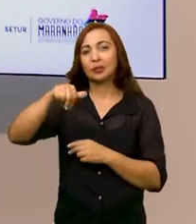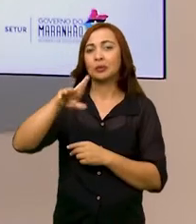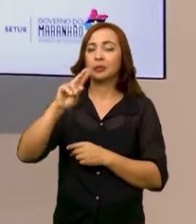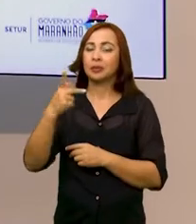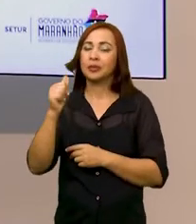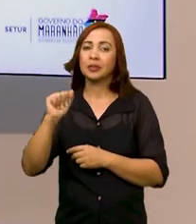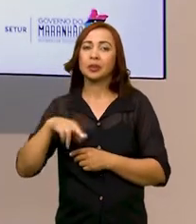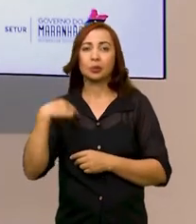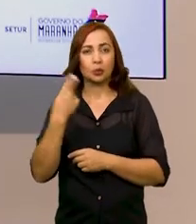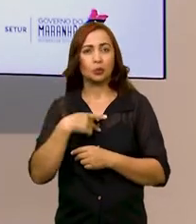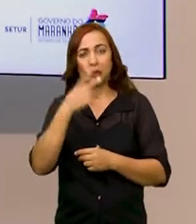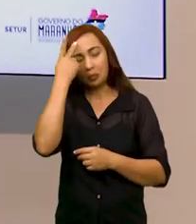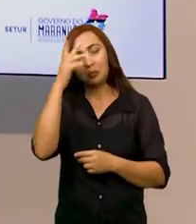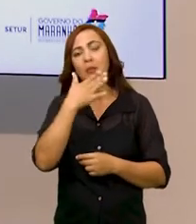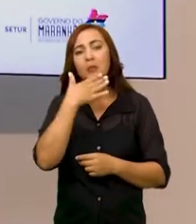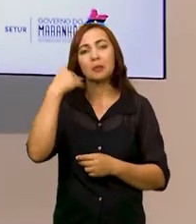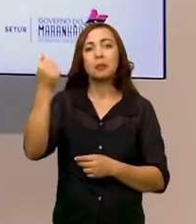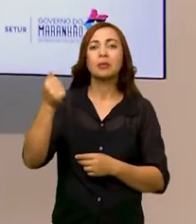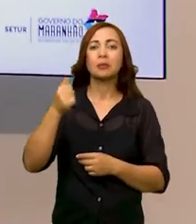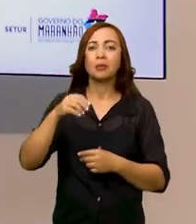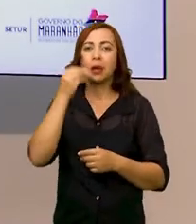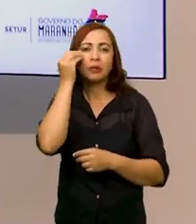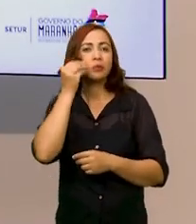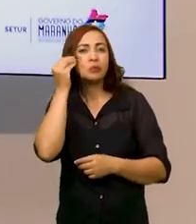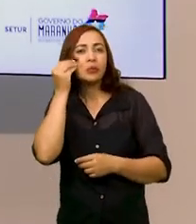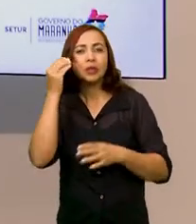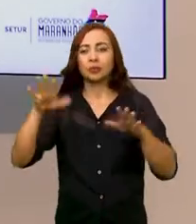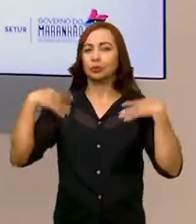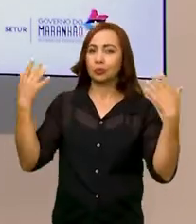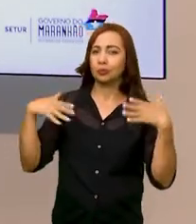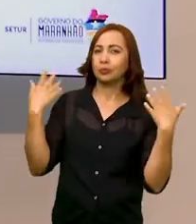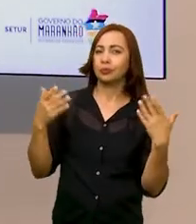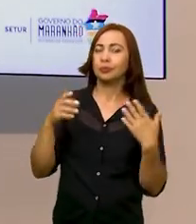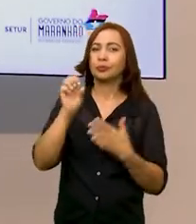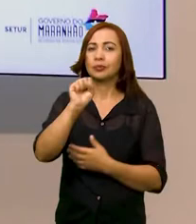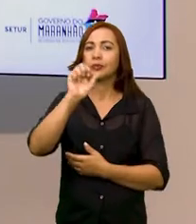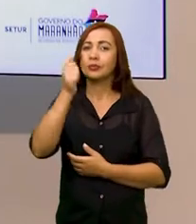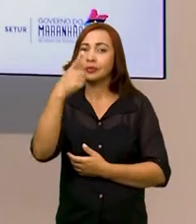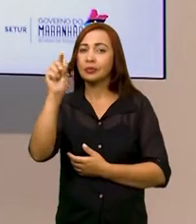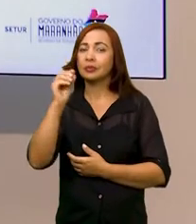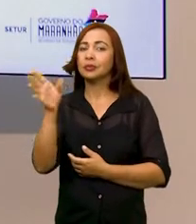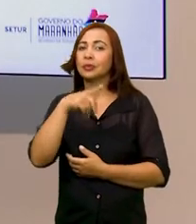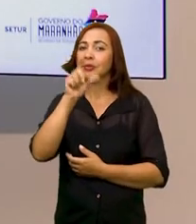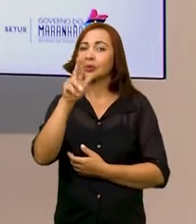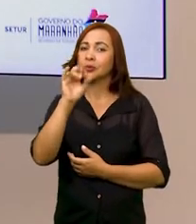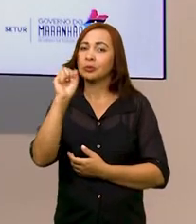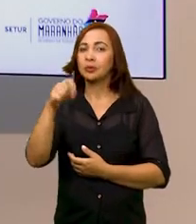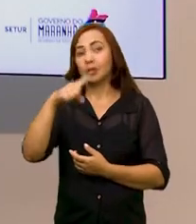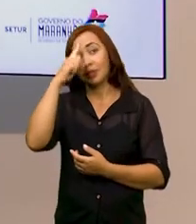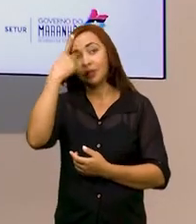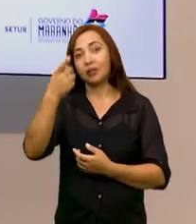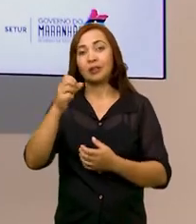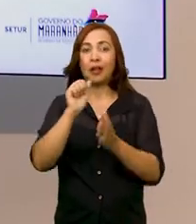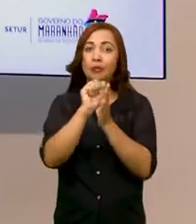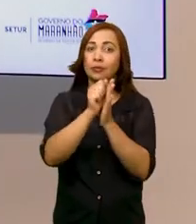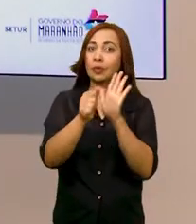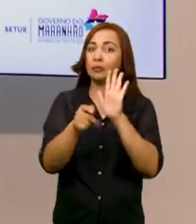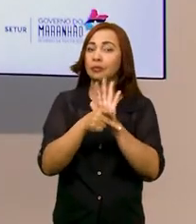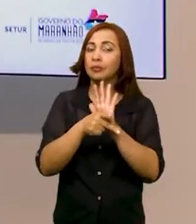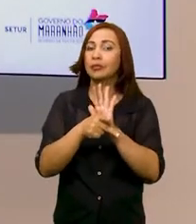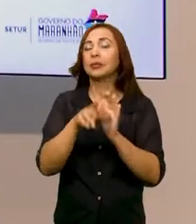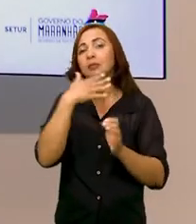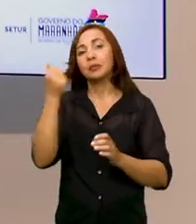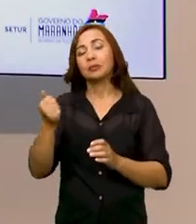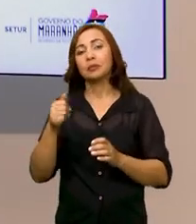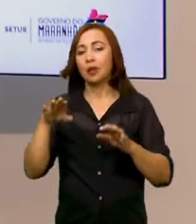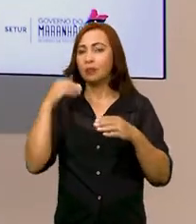no nosso caso, era para melhorar a experiência turística de São Luís, a gente desenvolveu a ideia de um aplicativo que melhorava a experiência